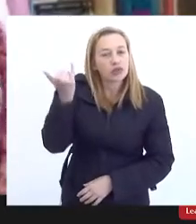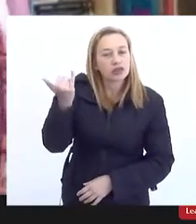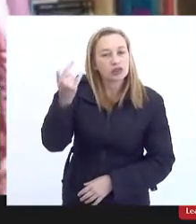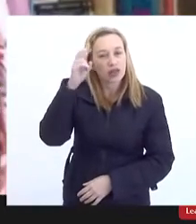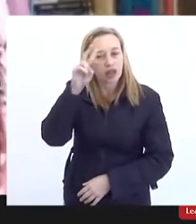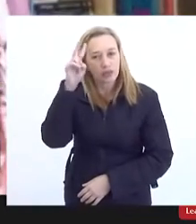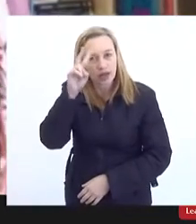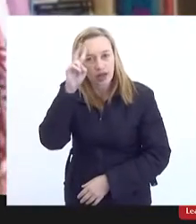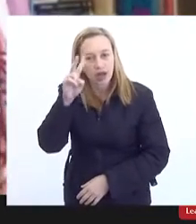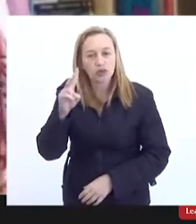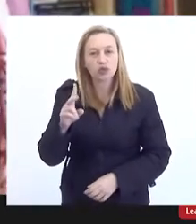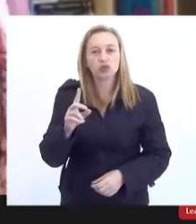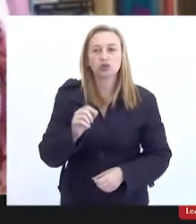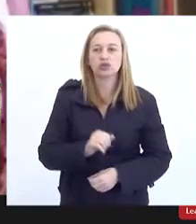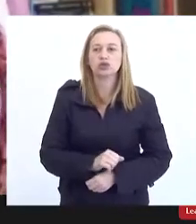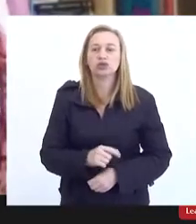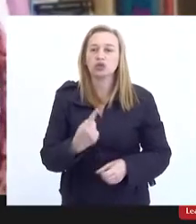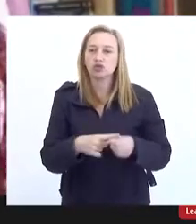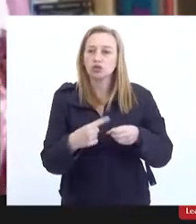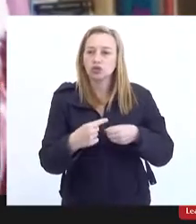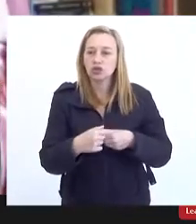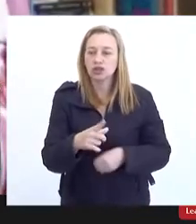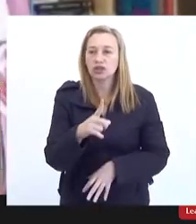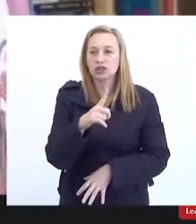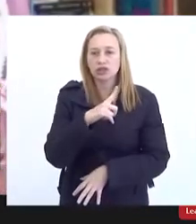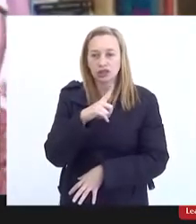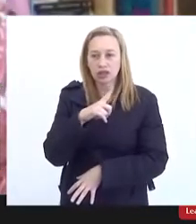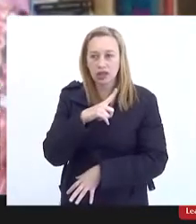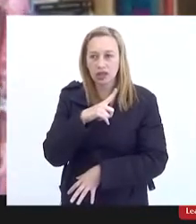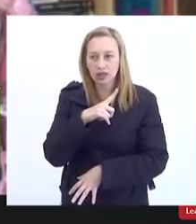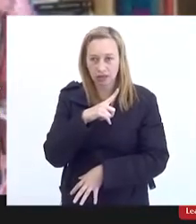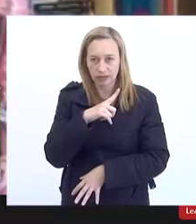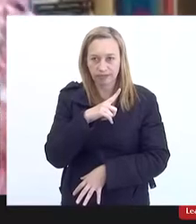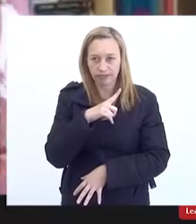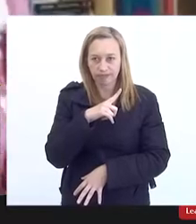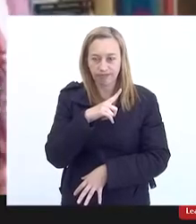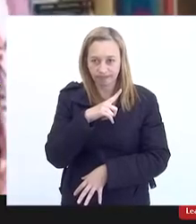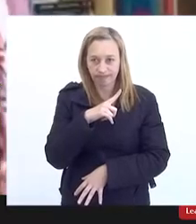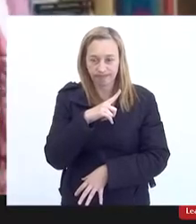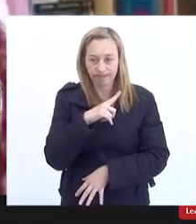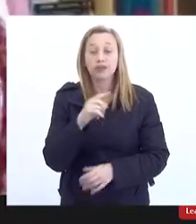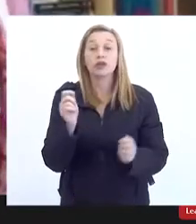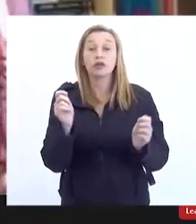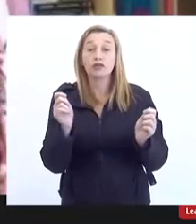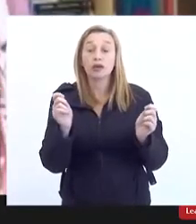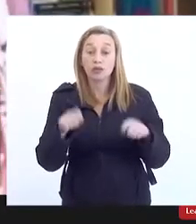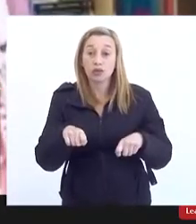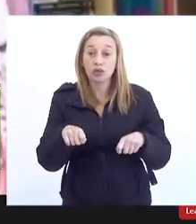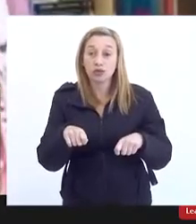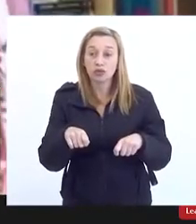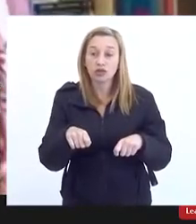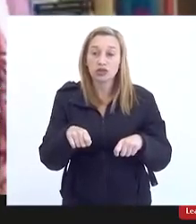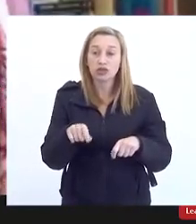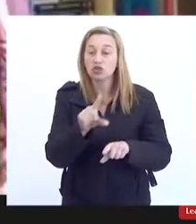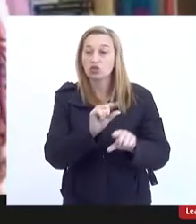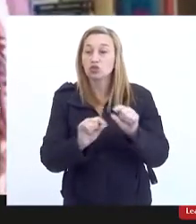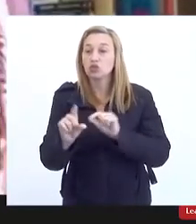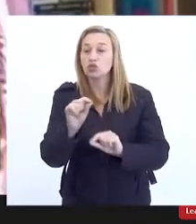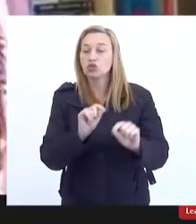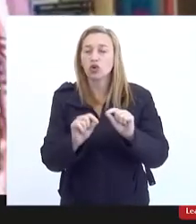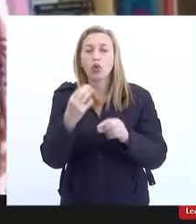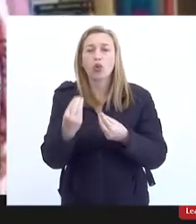águas, os municípios têm a titularidade, ou seja, eles têm a possibilidade de decidir